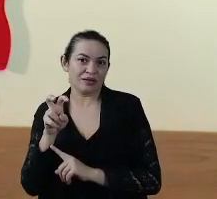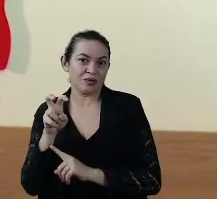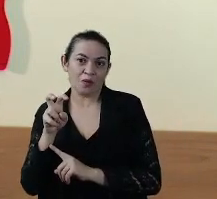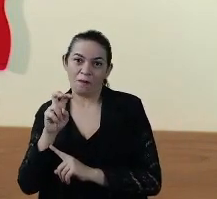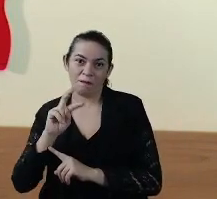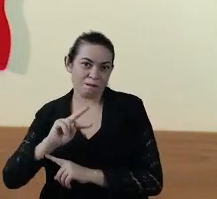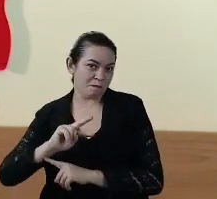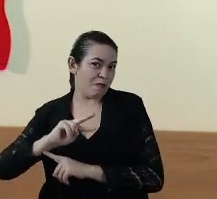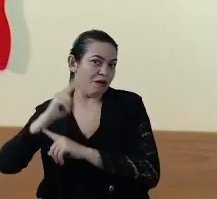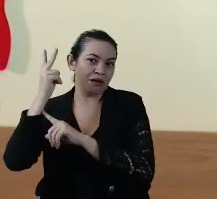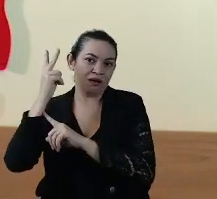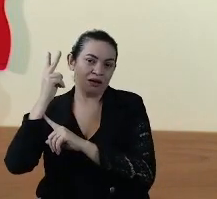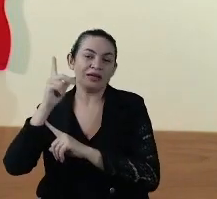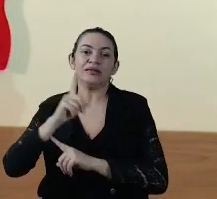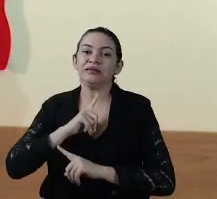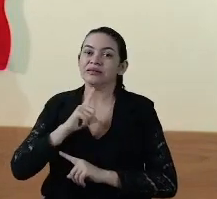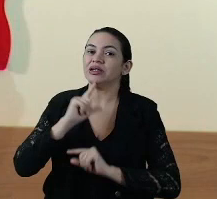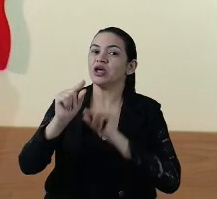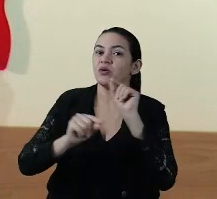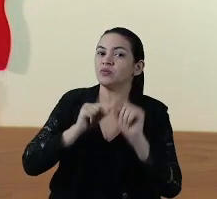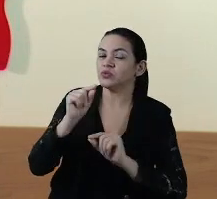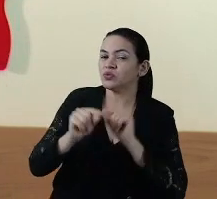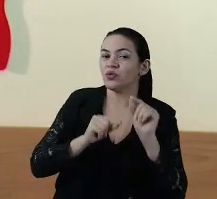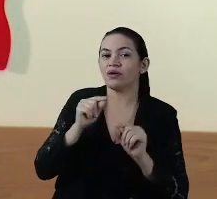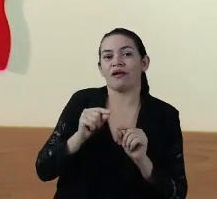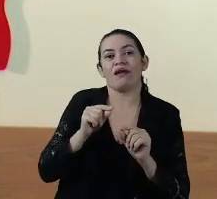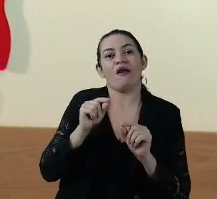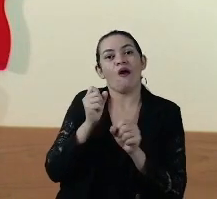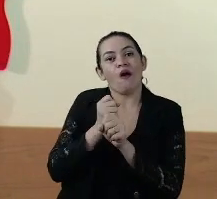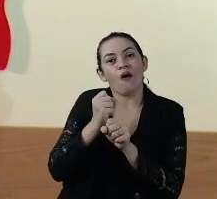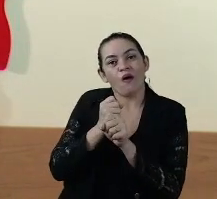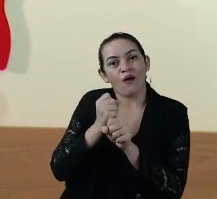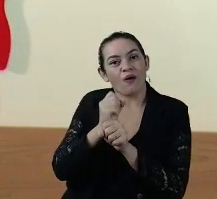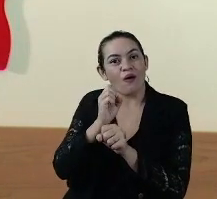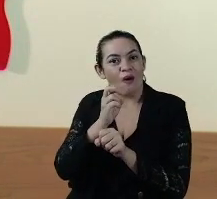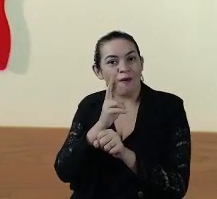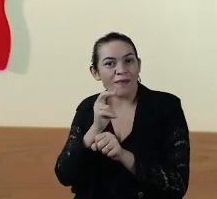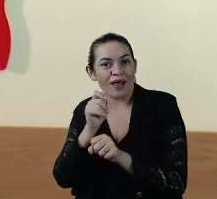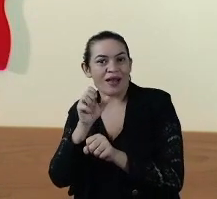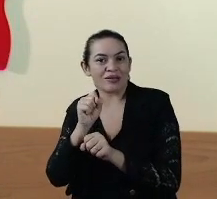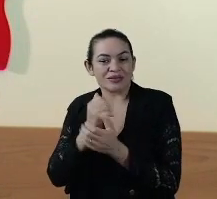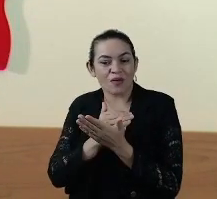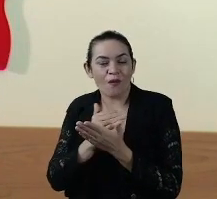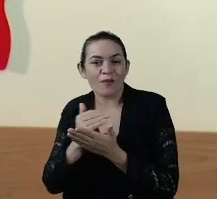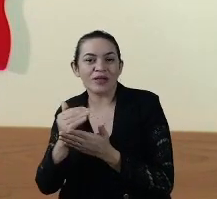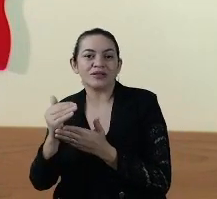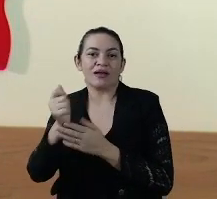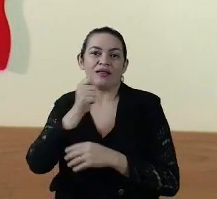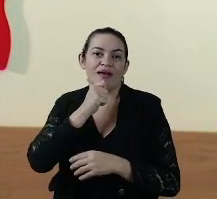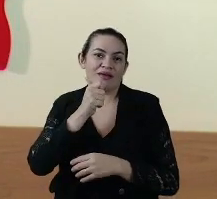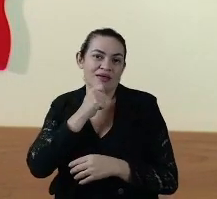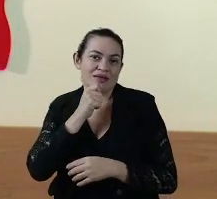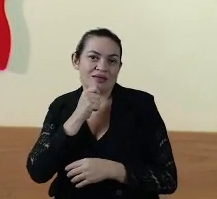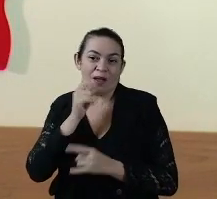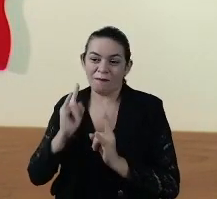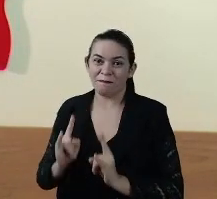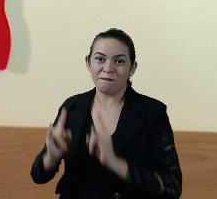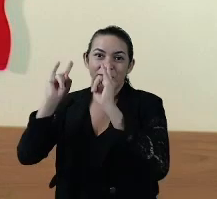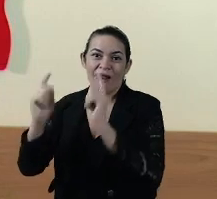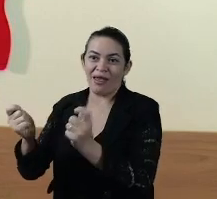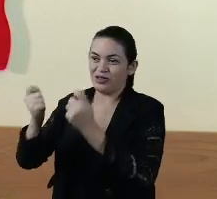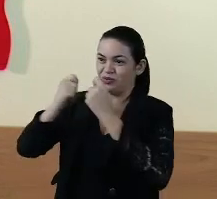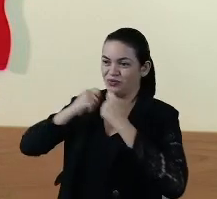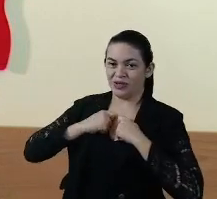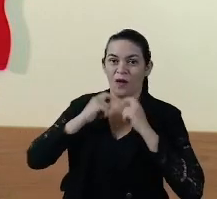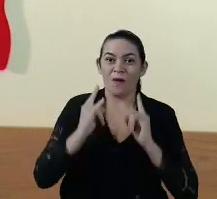E temos obras, ou em fase de conclusão, obras ainda iniciando em prédios que nos foram cedidos, prédios que